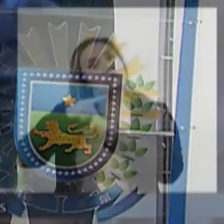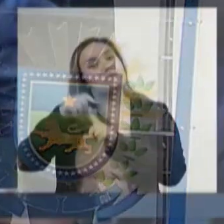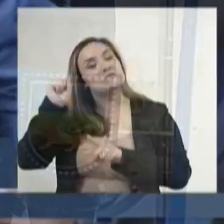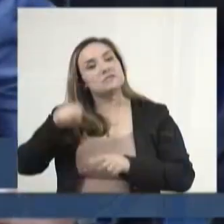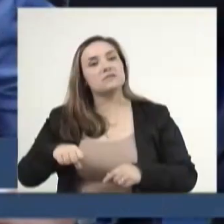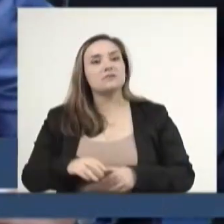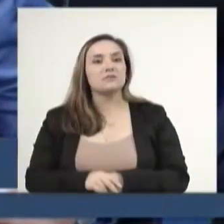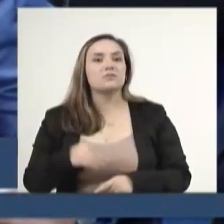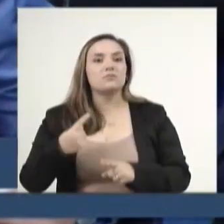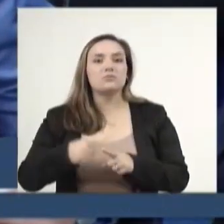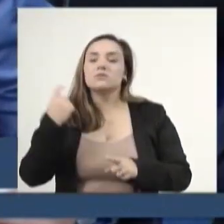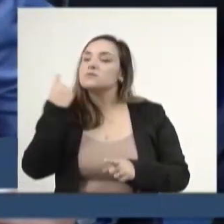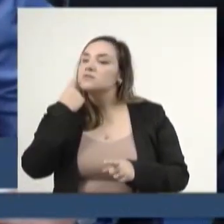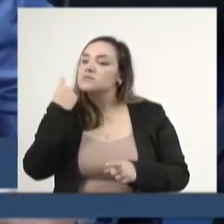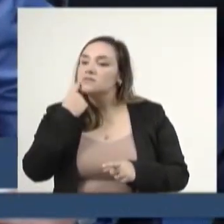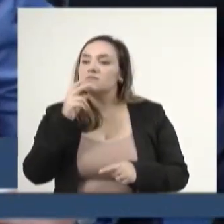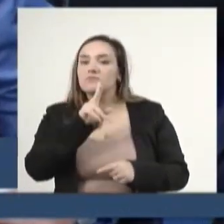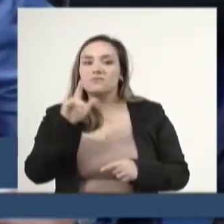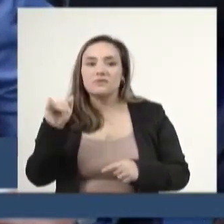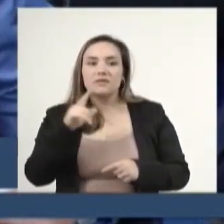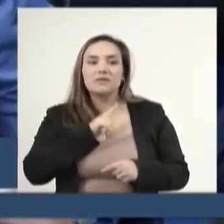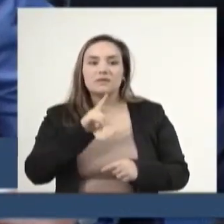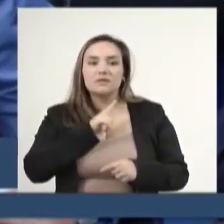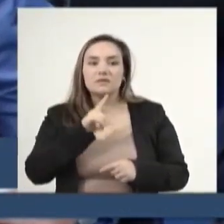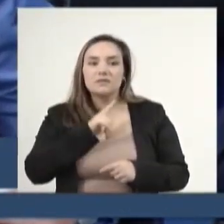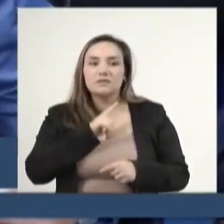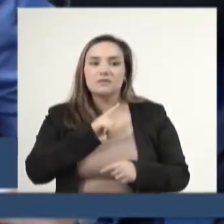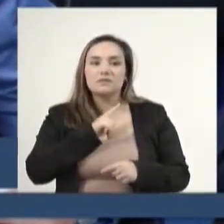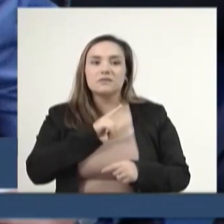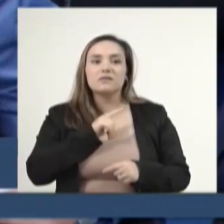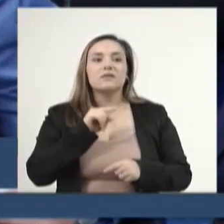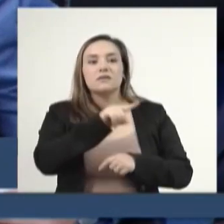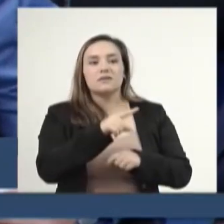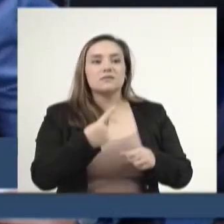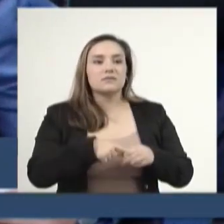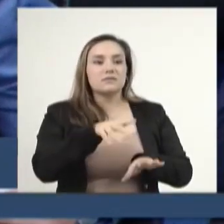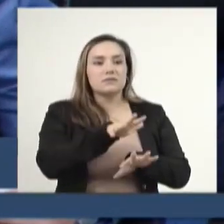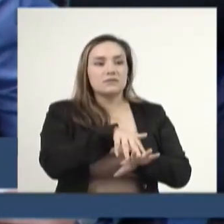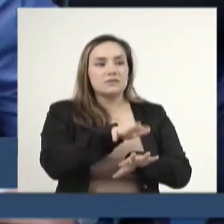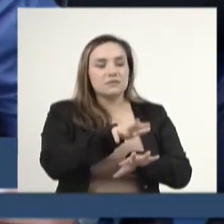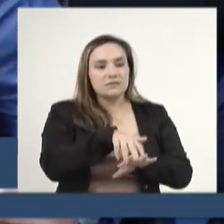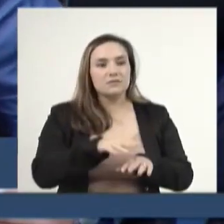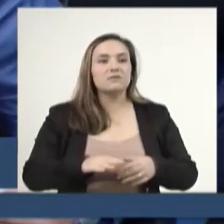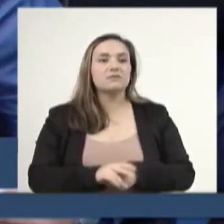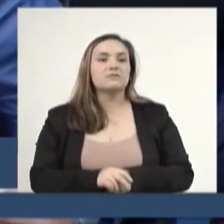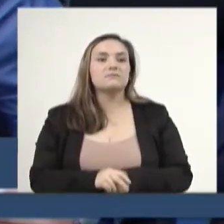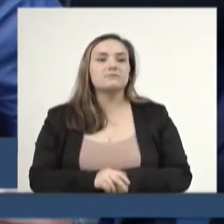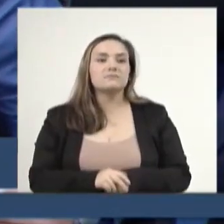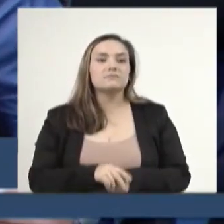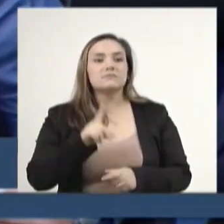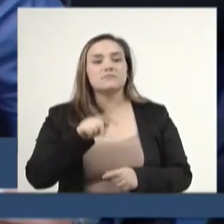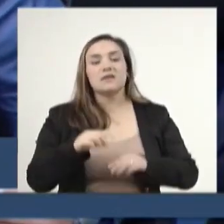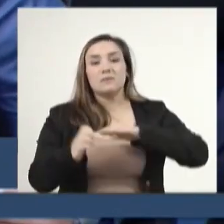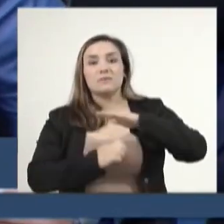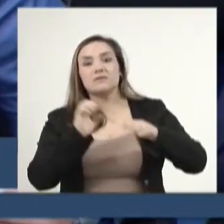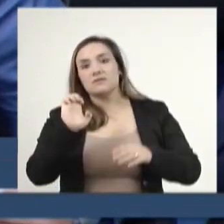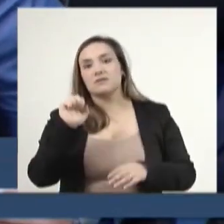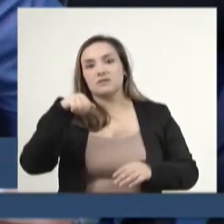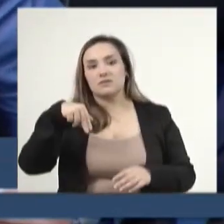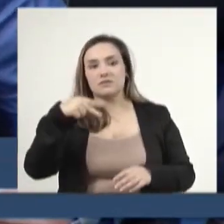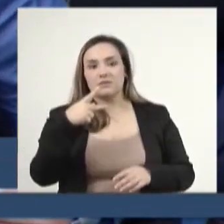Na sexta-feira, vamos estar em Cidrolândia, deputado Caravina. A Impasa vai anunciar...